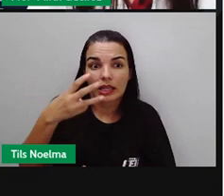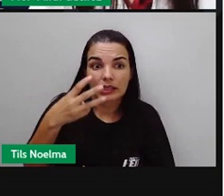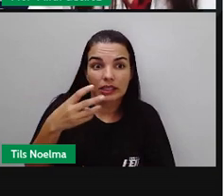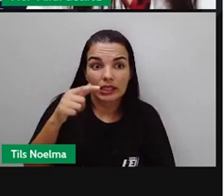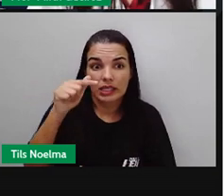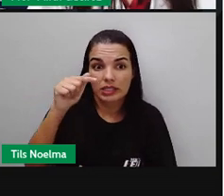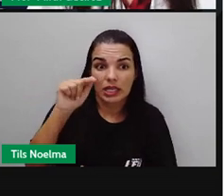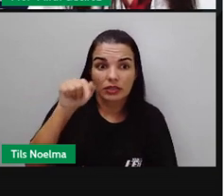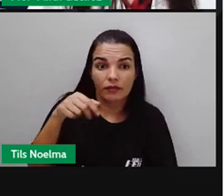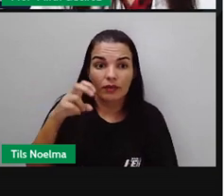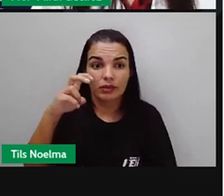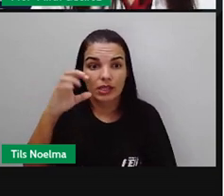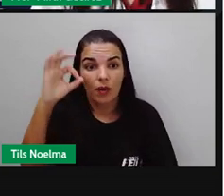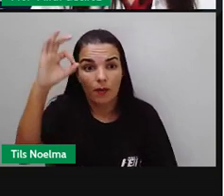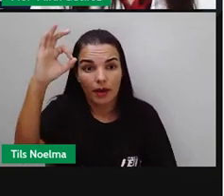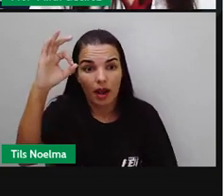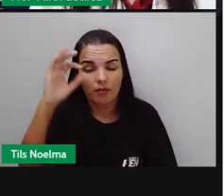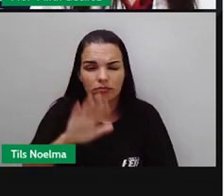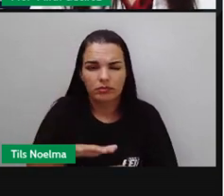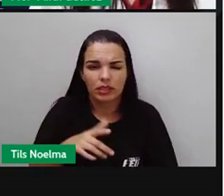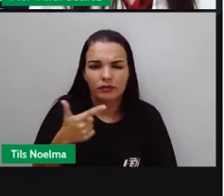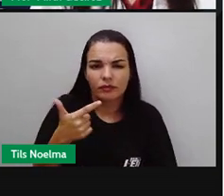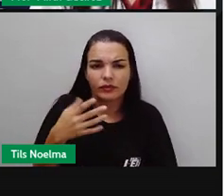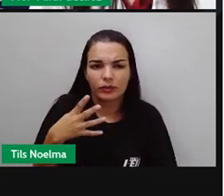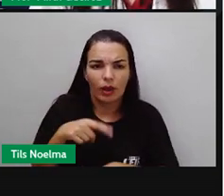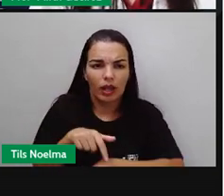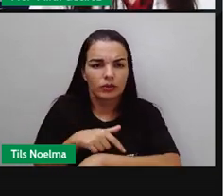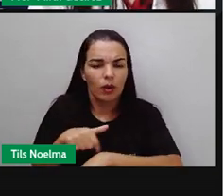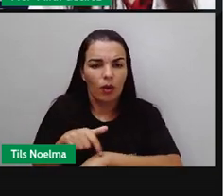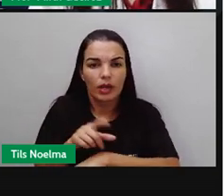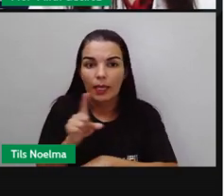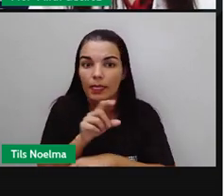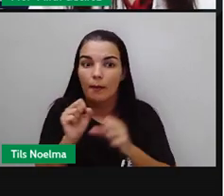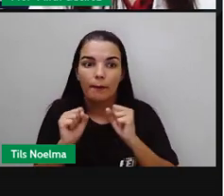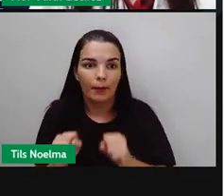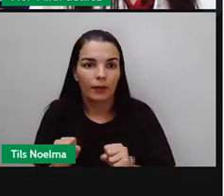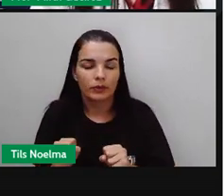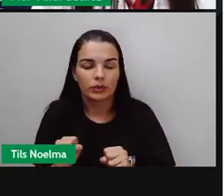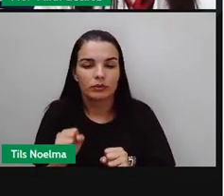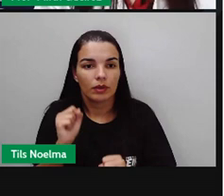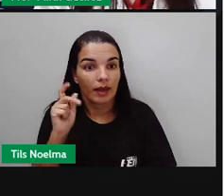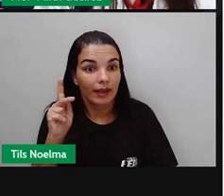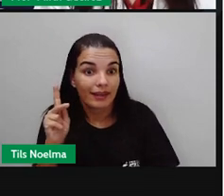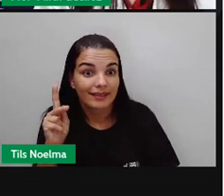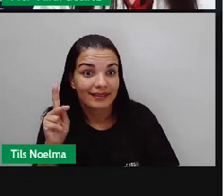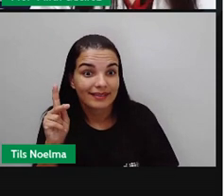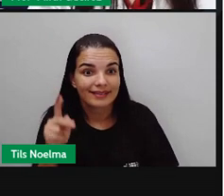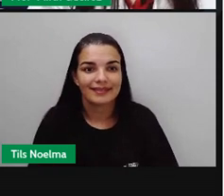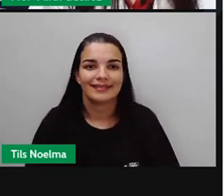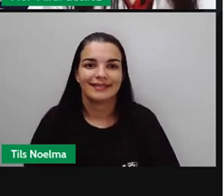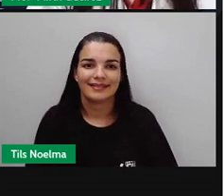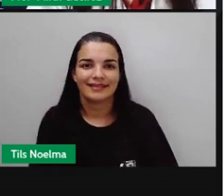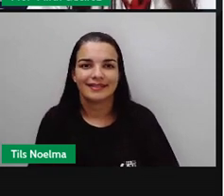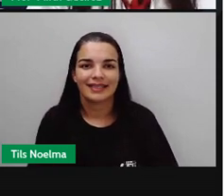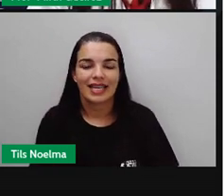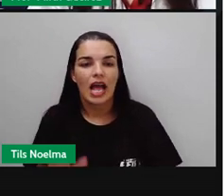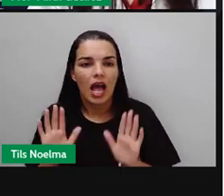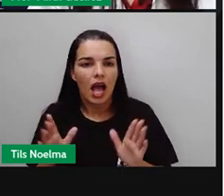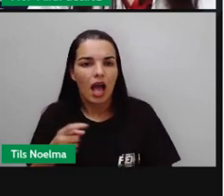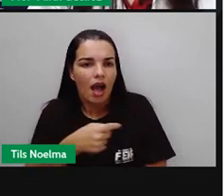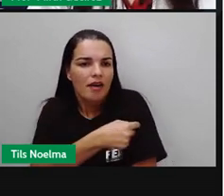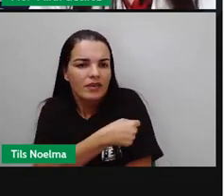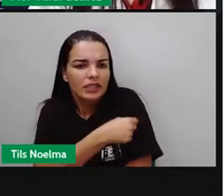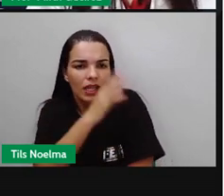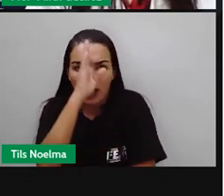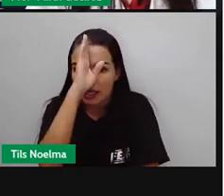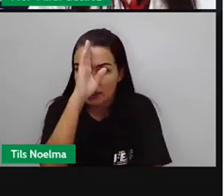nas últimas 24 horas, não se deve tomar a vacina. Certo? A vacina,